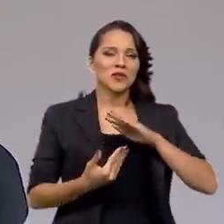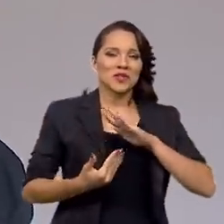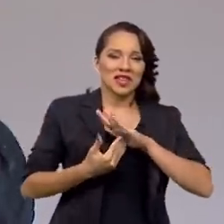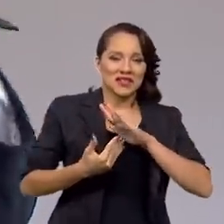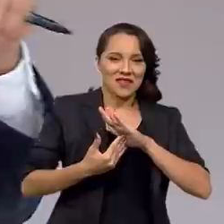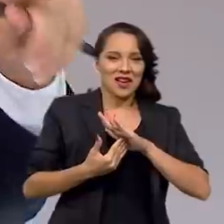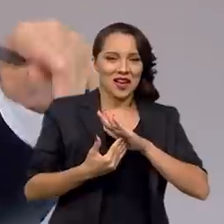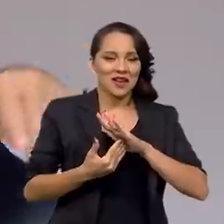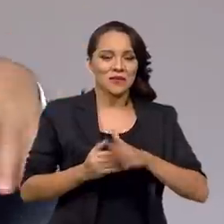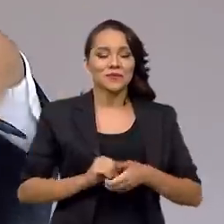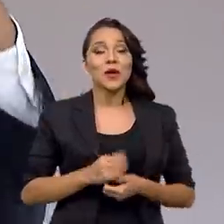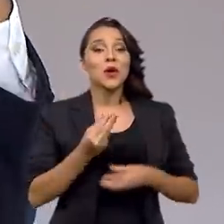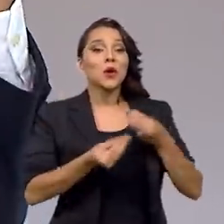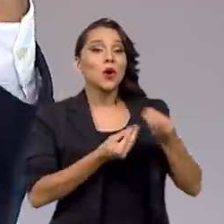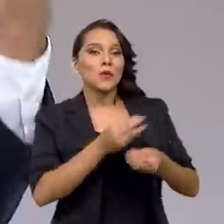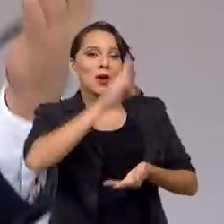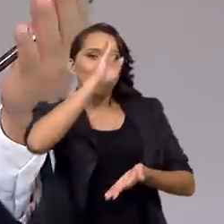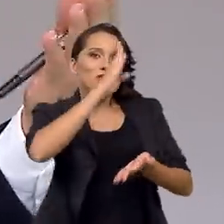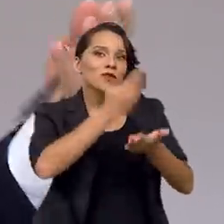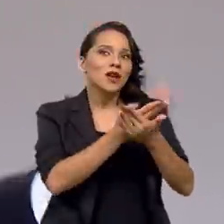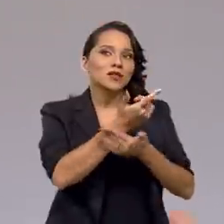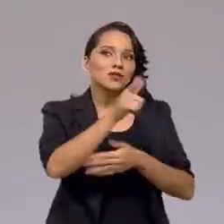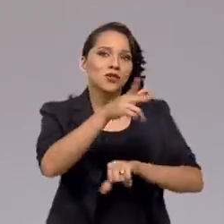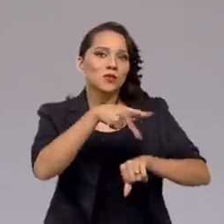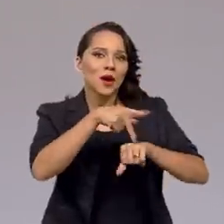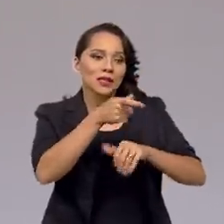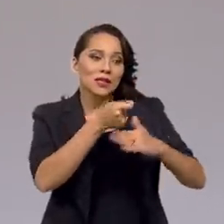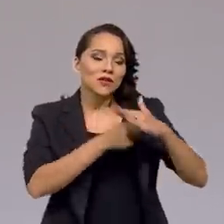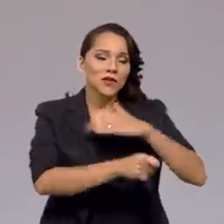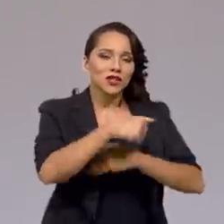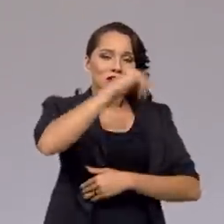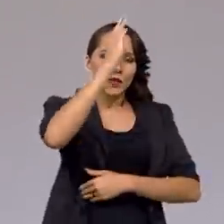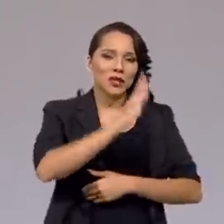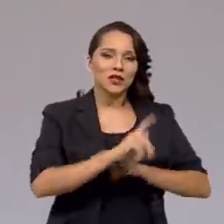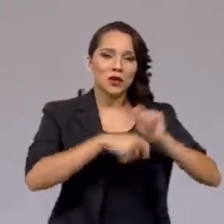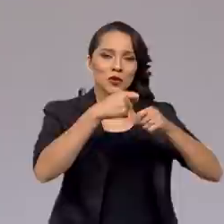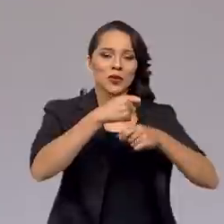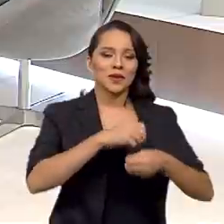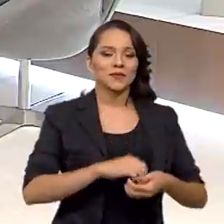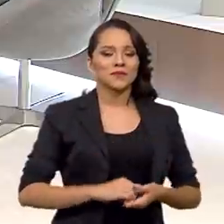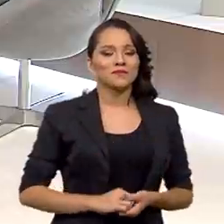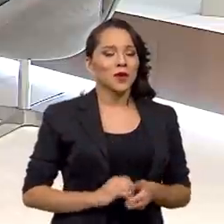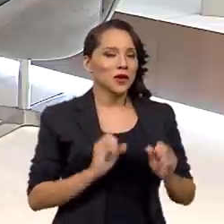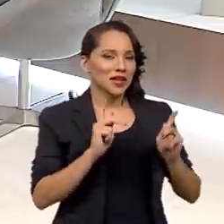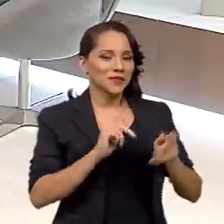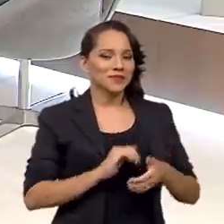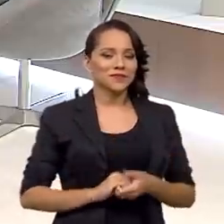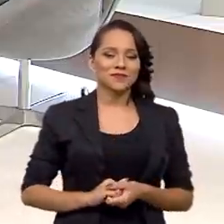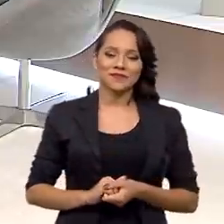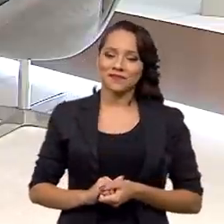começo do segundo bloco, como é que está a confiança dos investidores na economia brasileira. Tá bom?